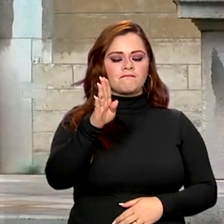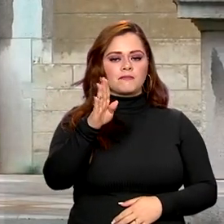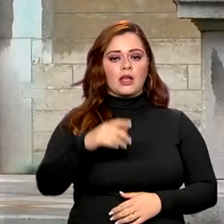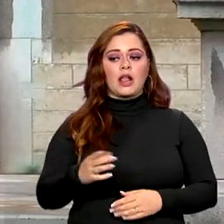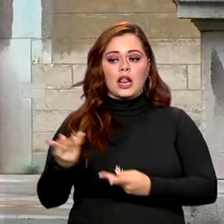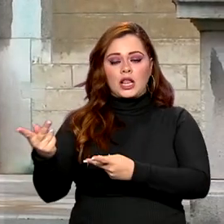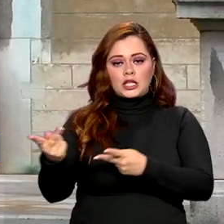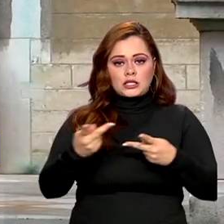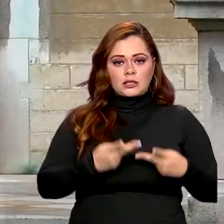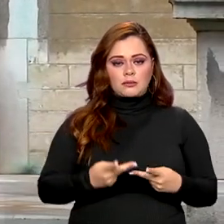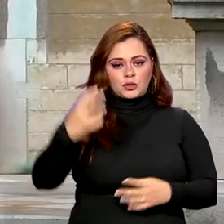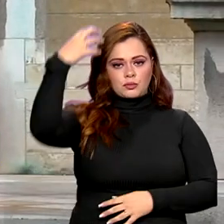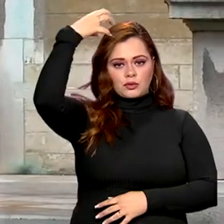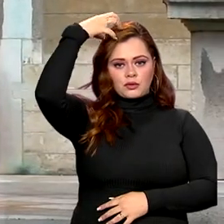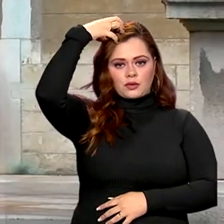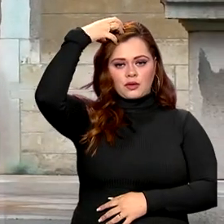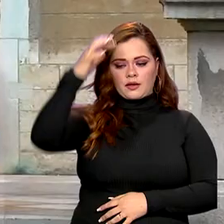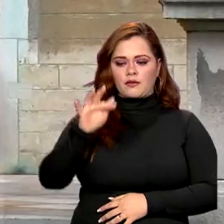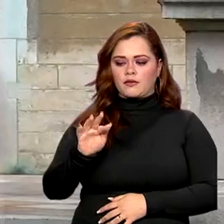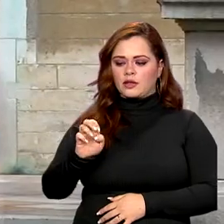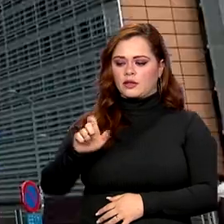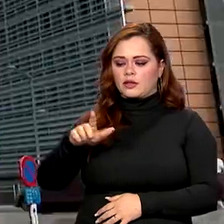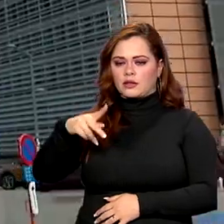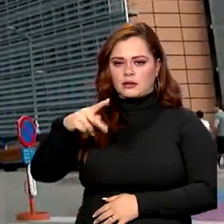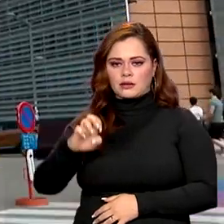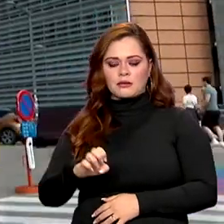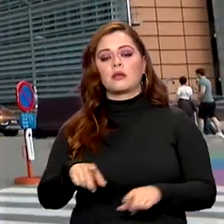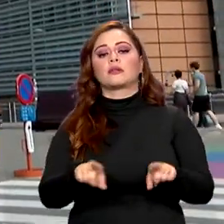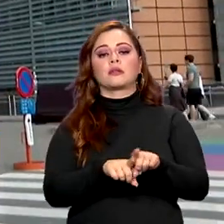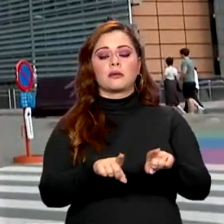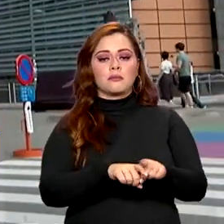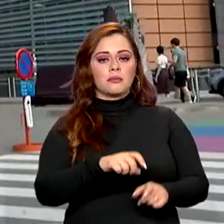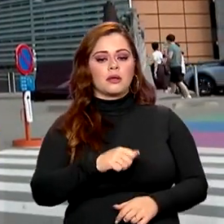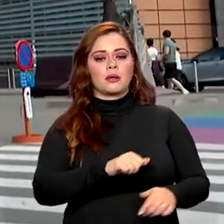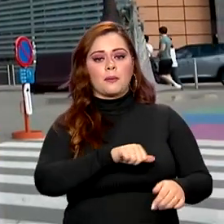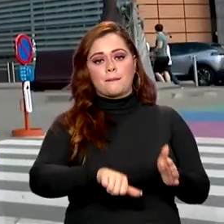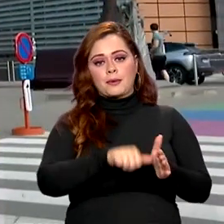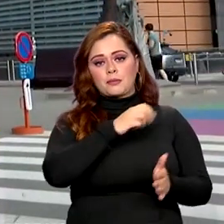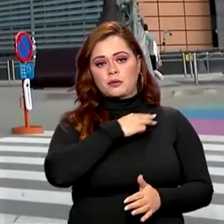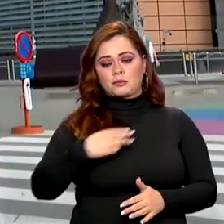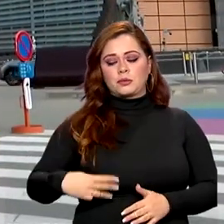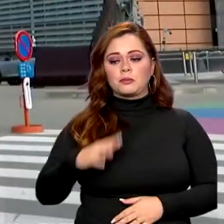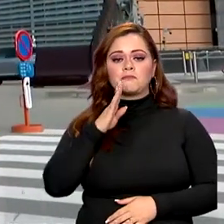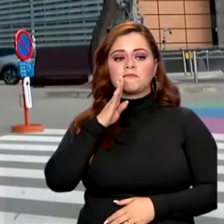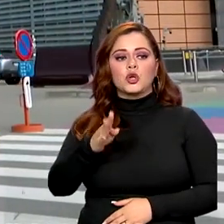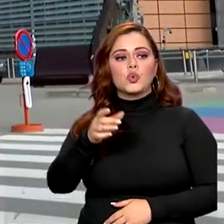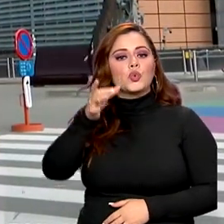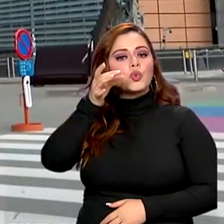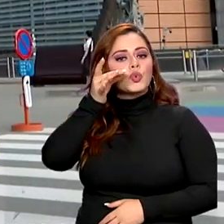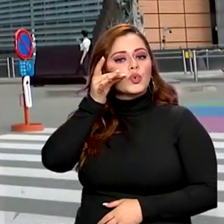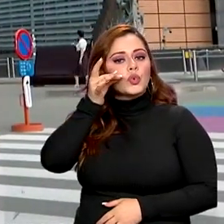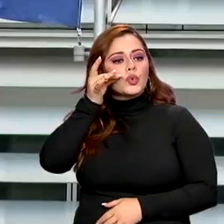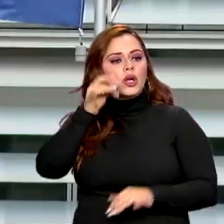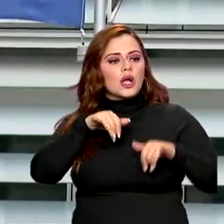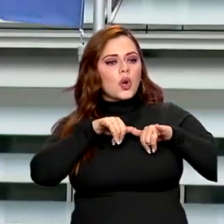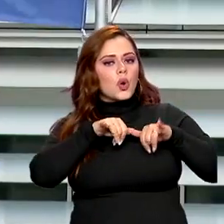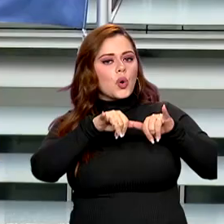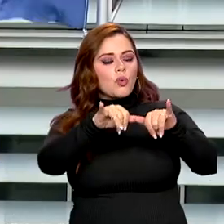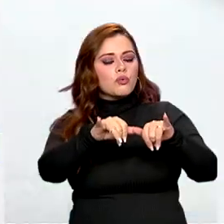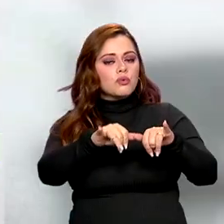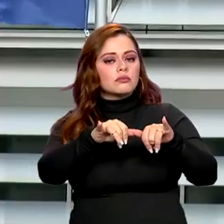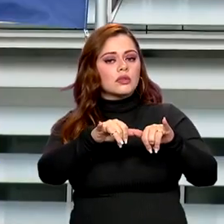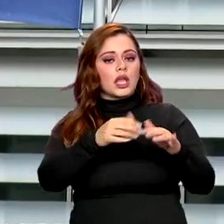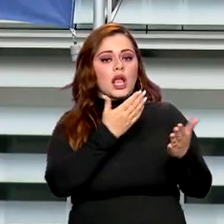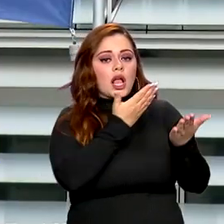foi recebido pelo rei Filipe e pelo primeiro-ministro. A Bélgica demonstrou interesse comercial no Brasil e estuda o envio de uma